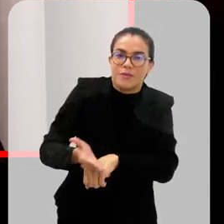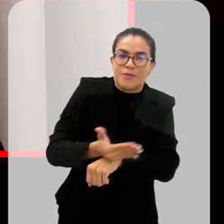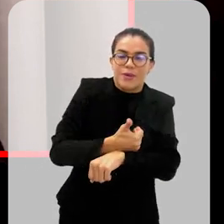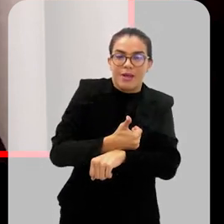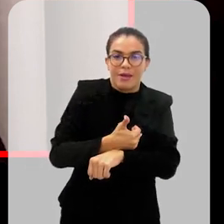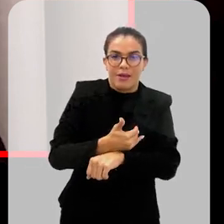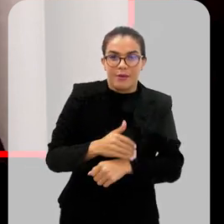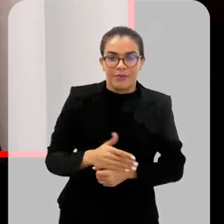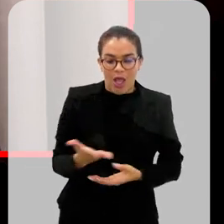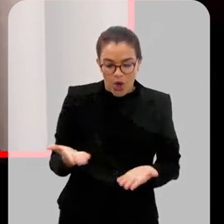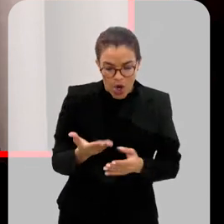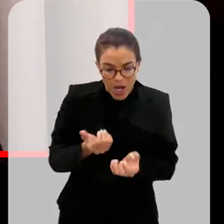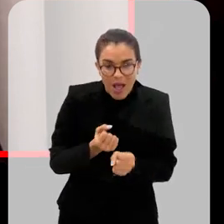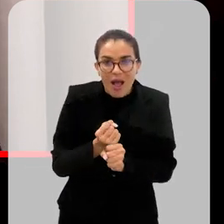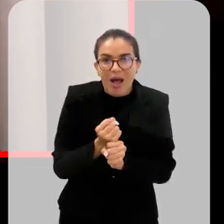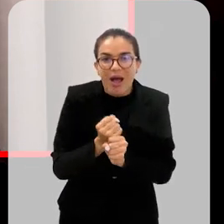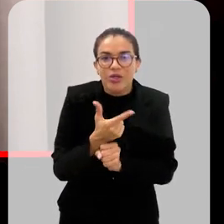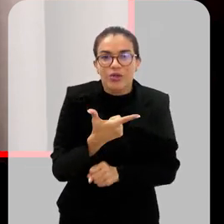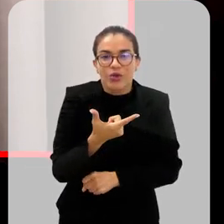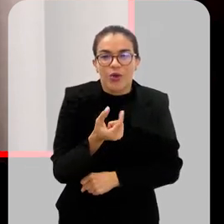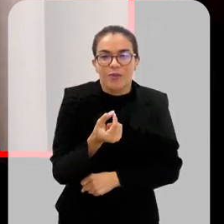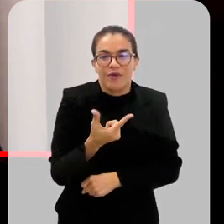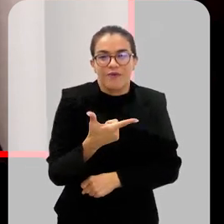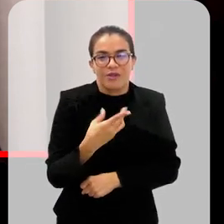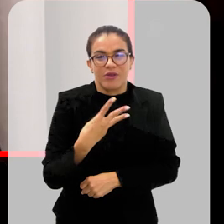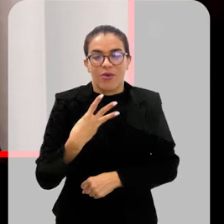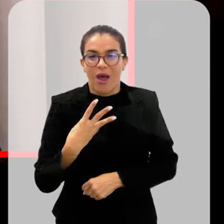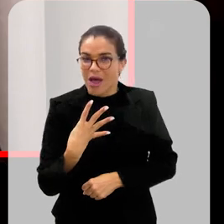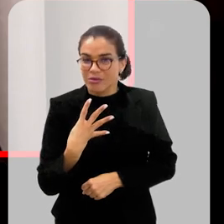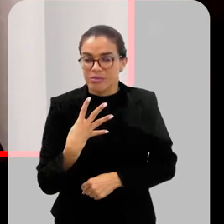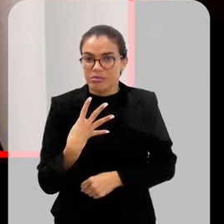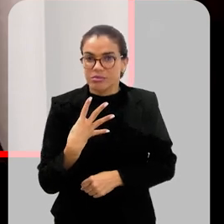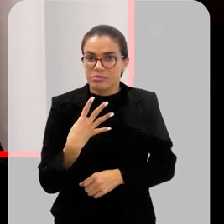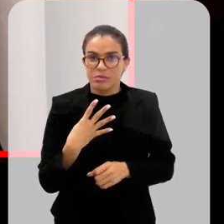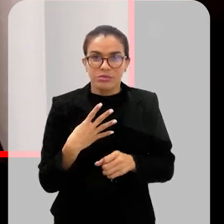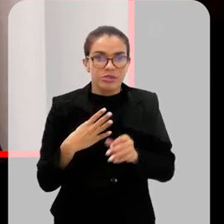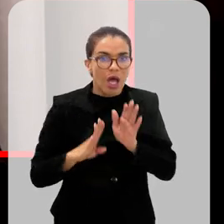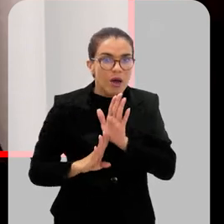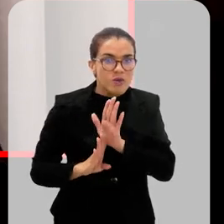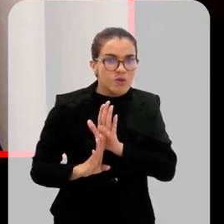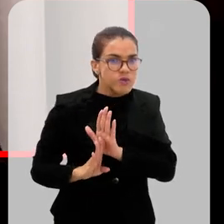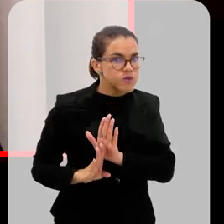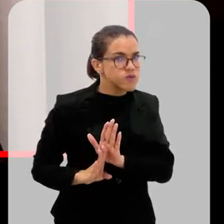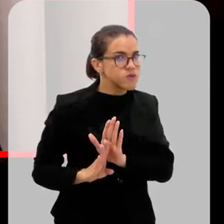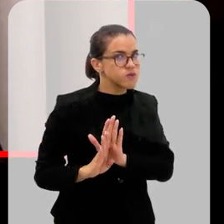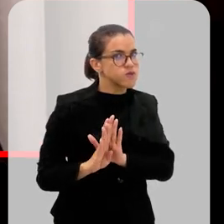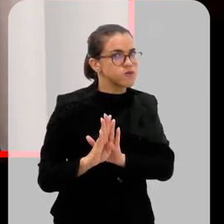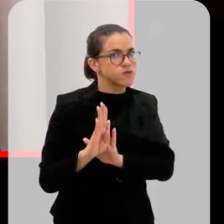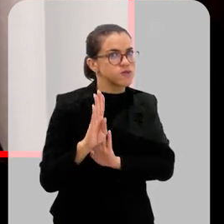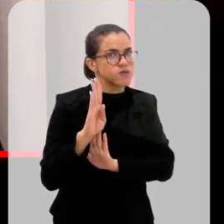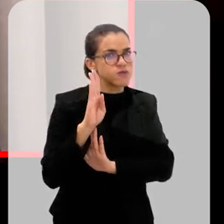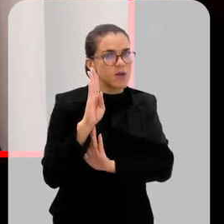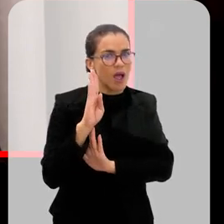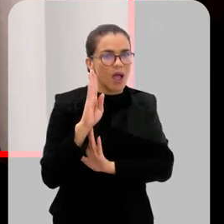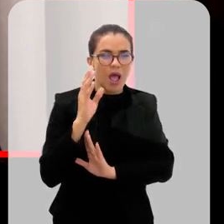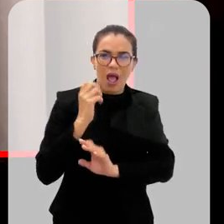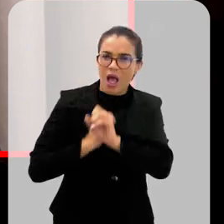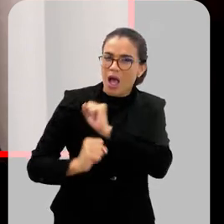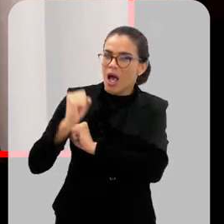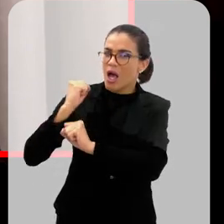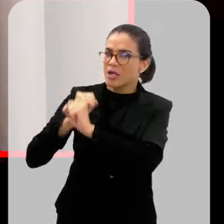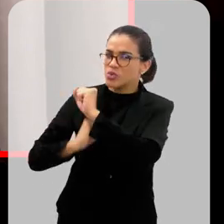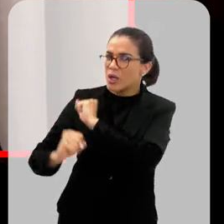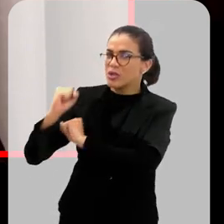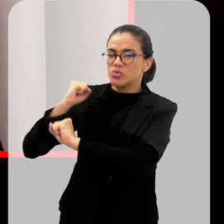A gente já está entrando no ano de 2024 com essa curva muito acima do que a gente vê nos